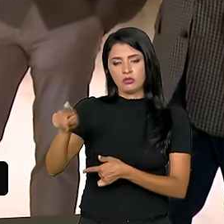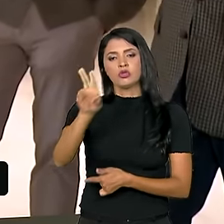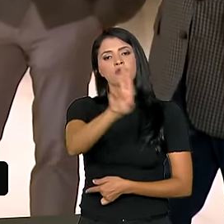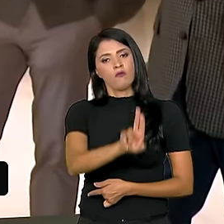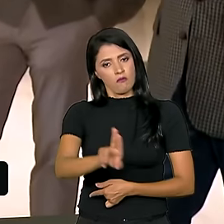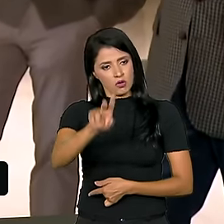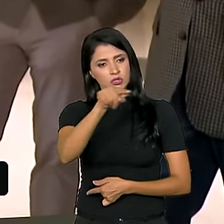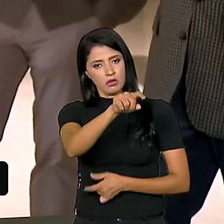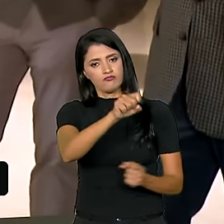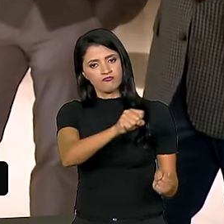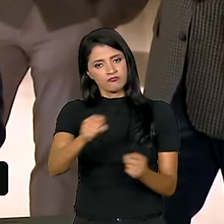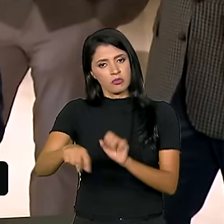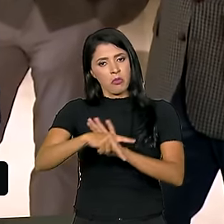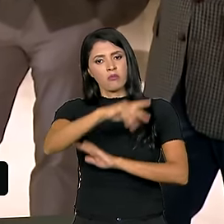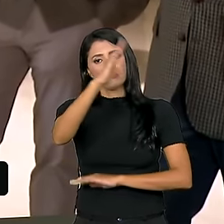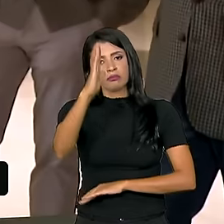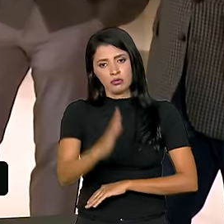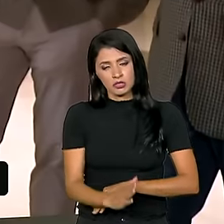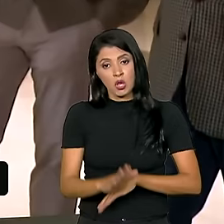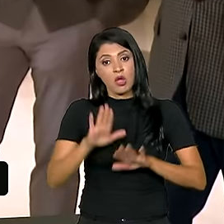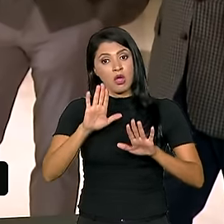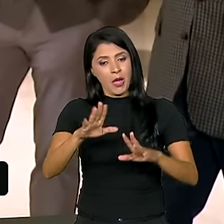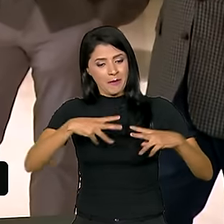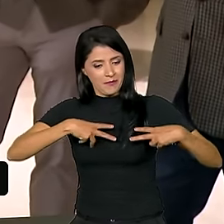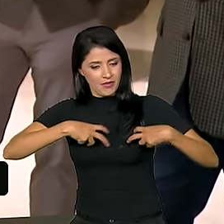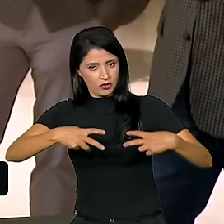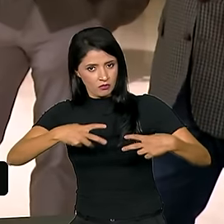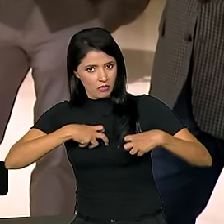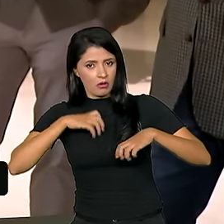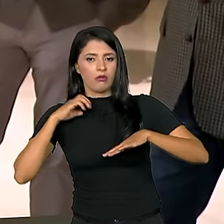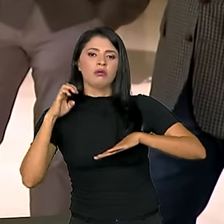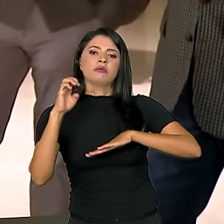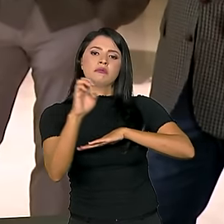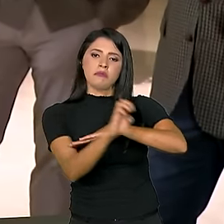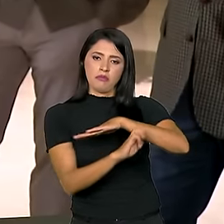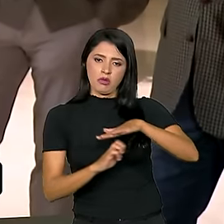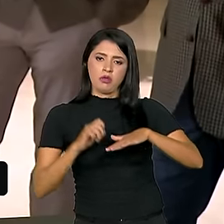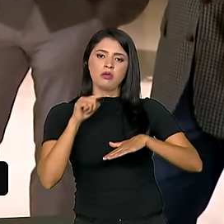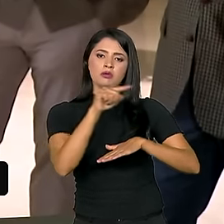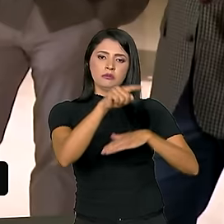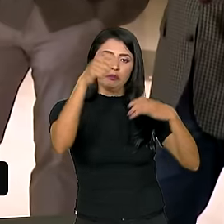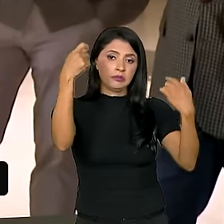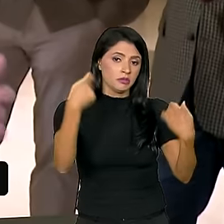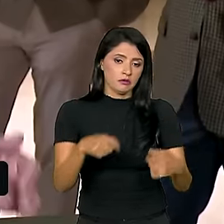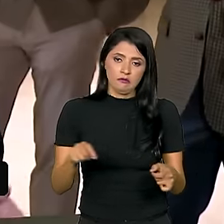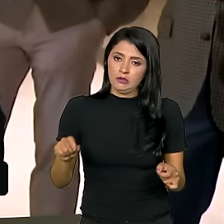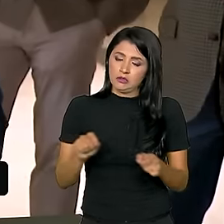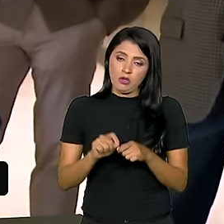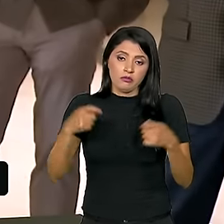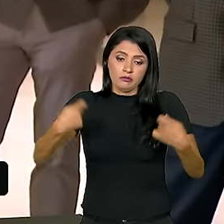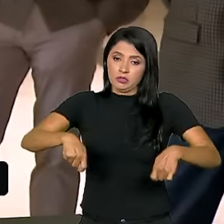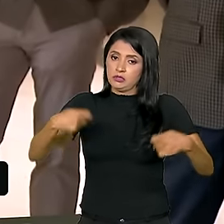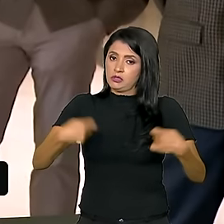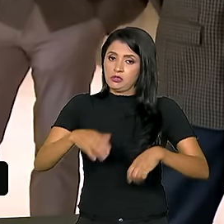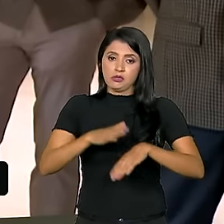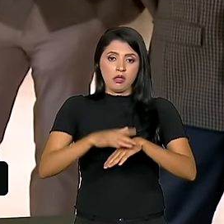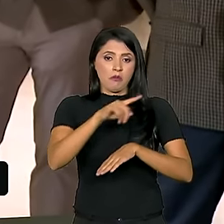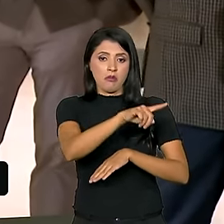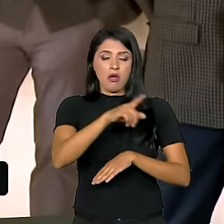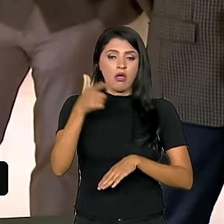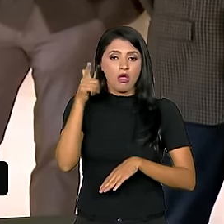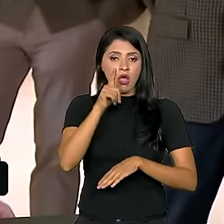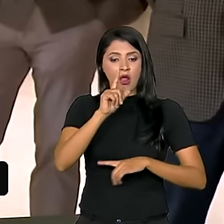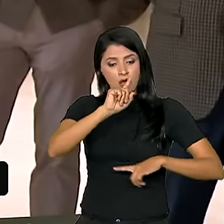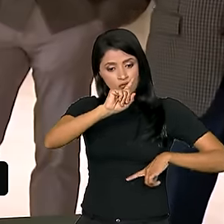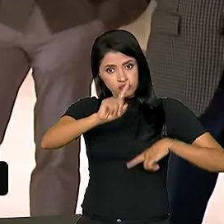potencial que o Brasil tem. Agora, a Petrobras, enquanto empresa, ela vai ter que fazer o que precisar fazer para ela poder se